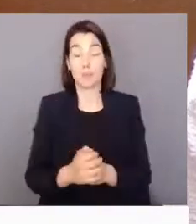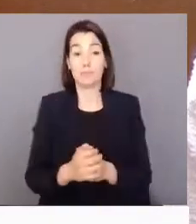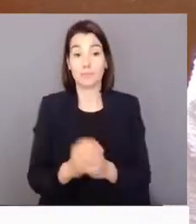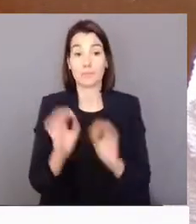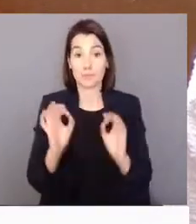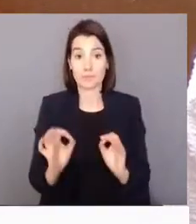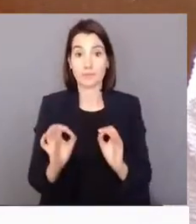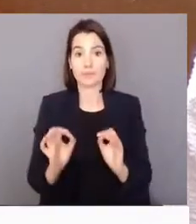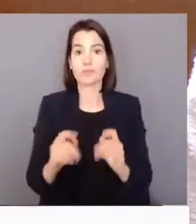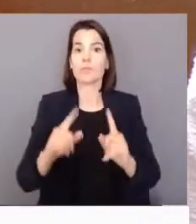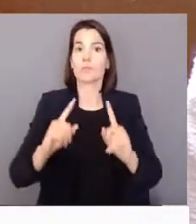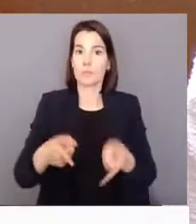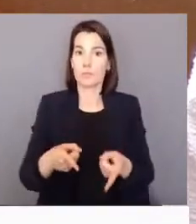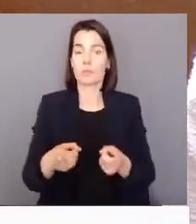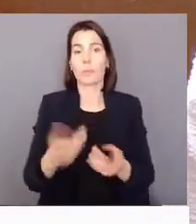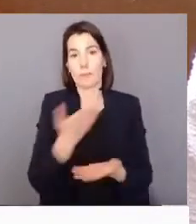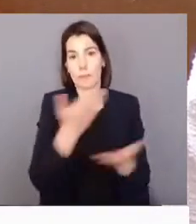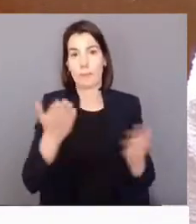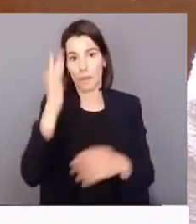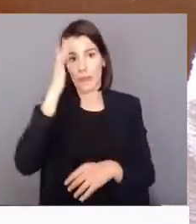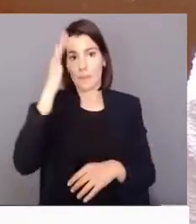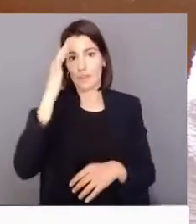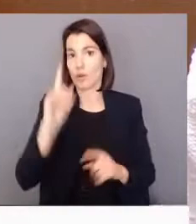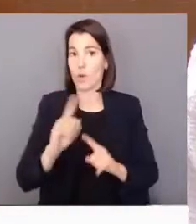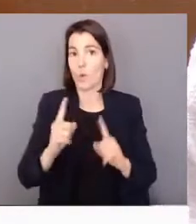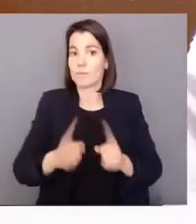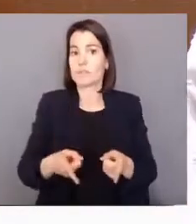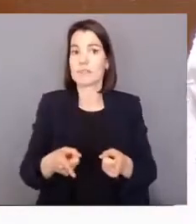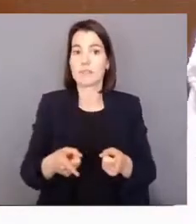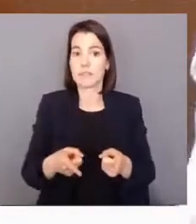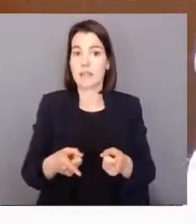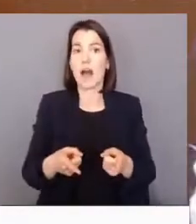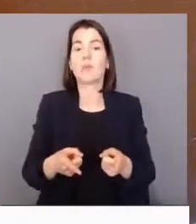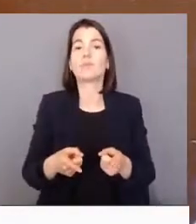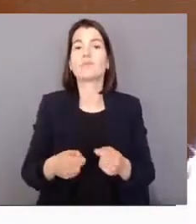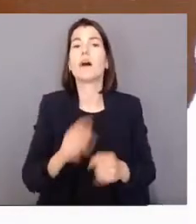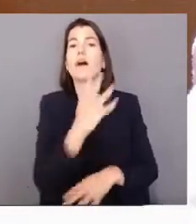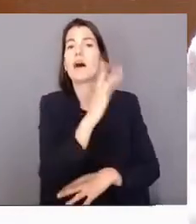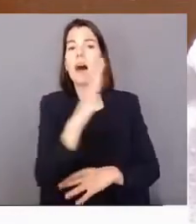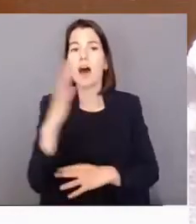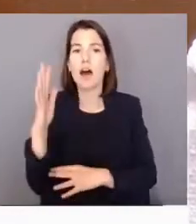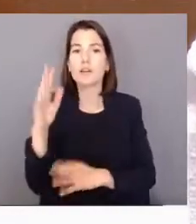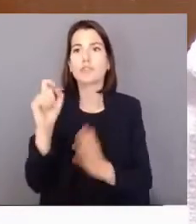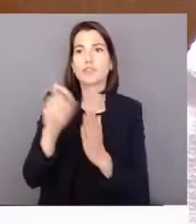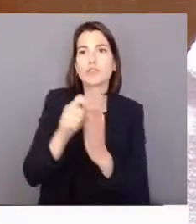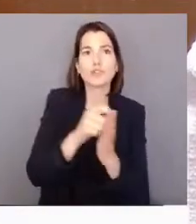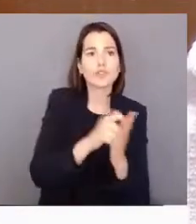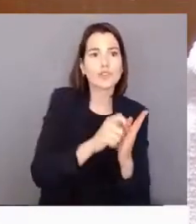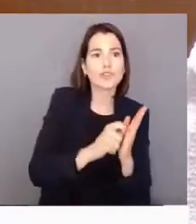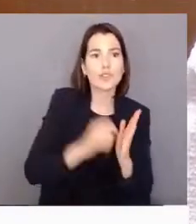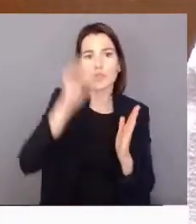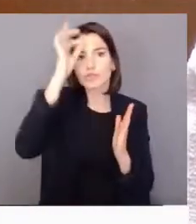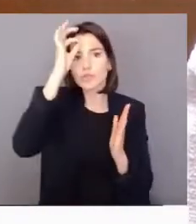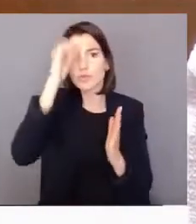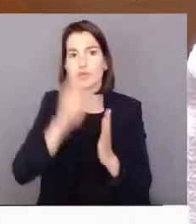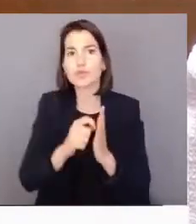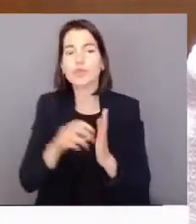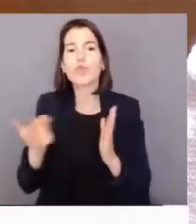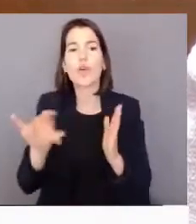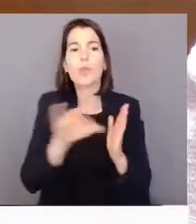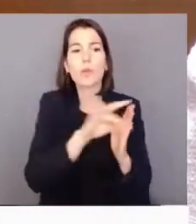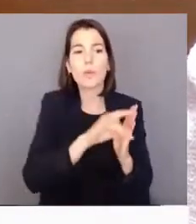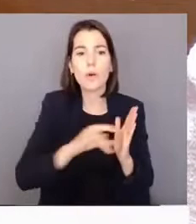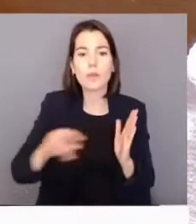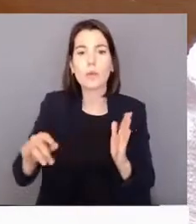começámos, e como calculam, não iniciámos a gérida referenciação do património arbóreo com a lei agora, com a lei